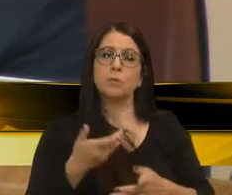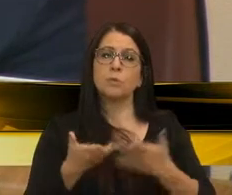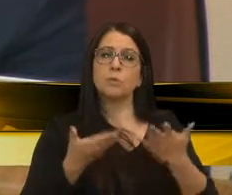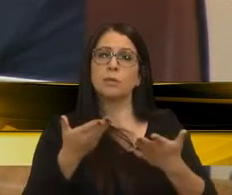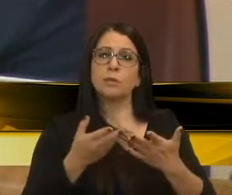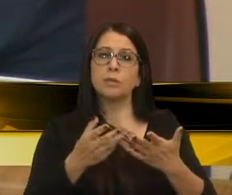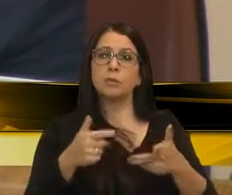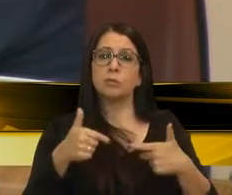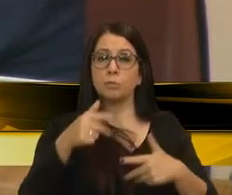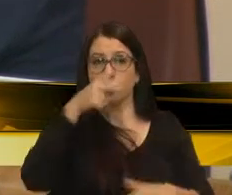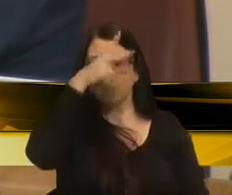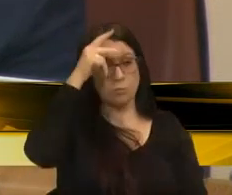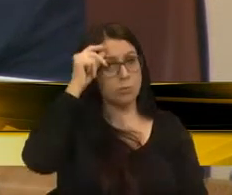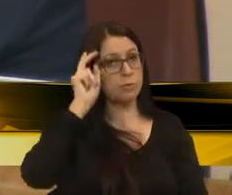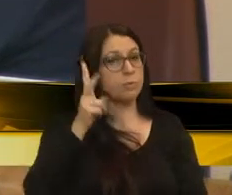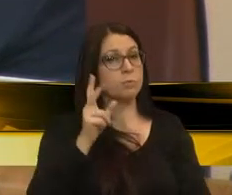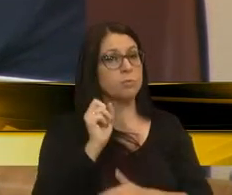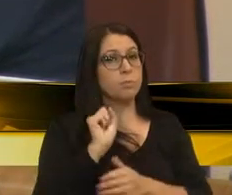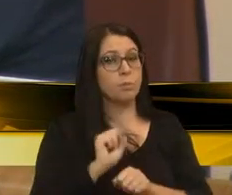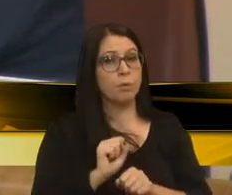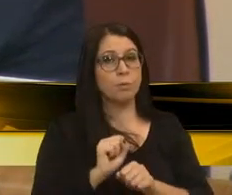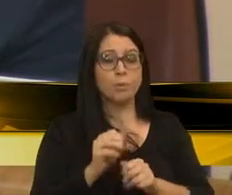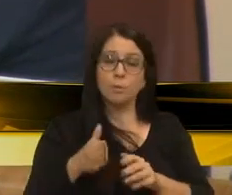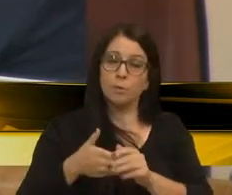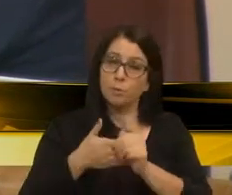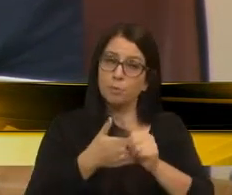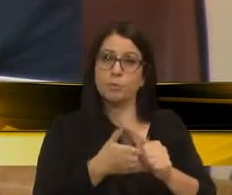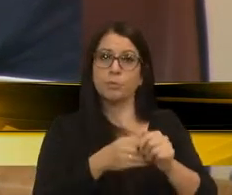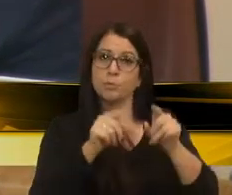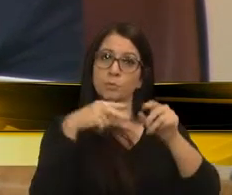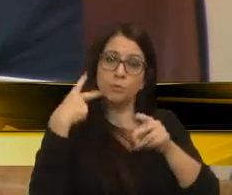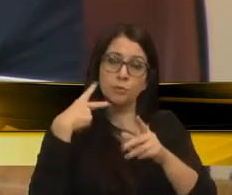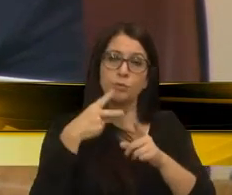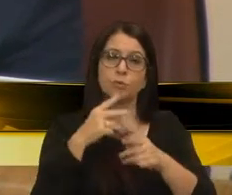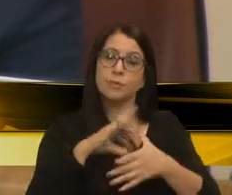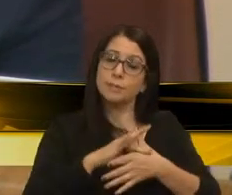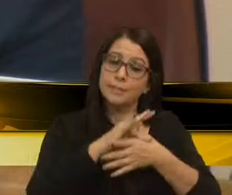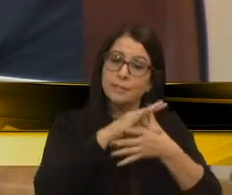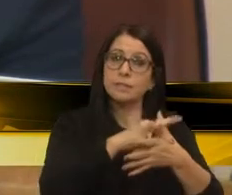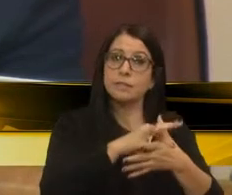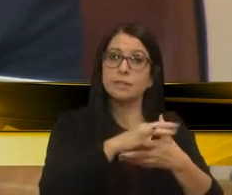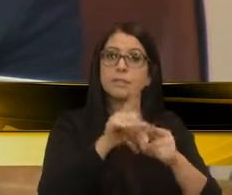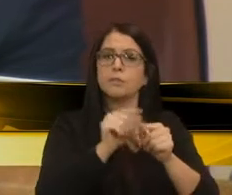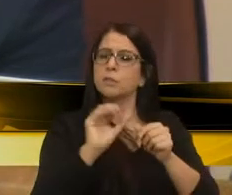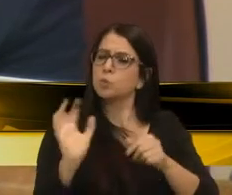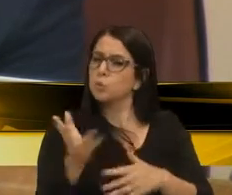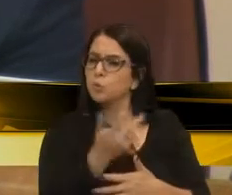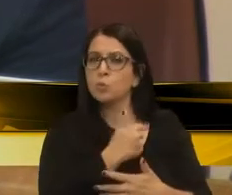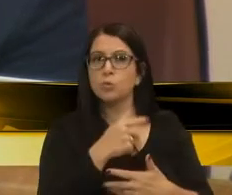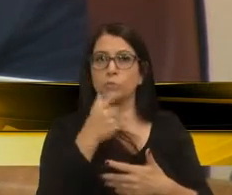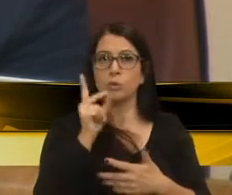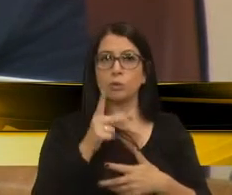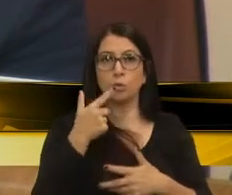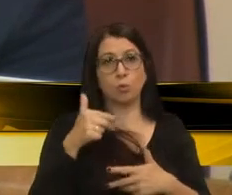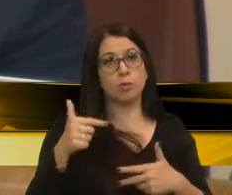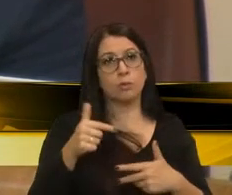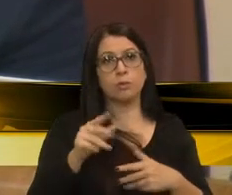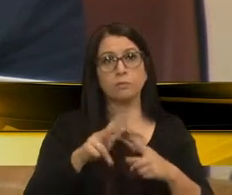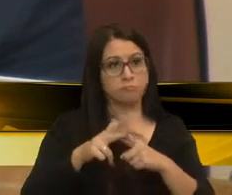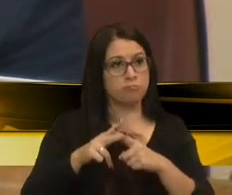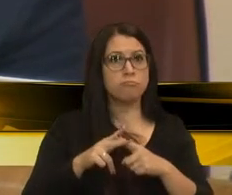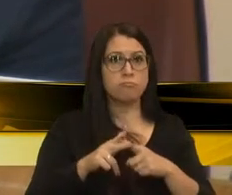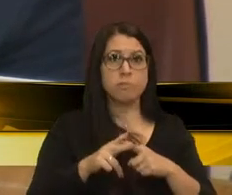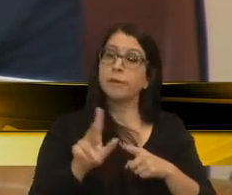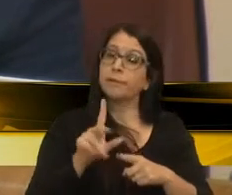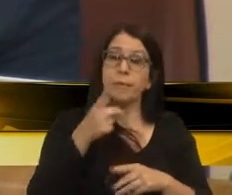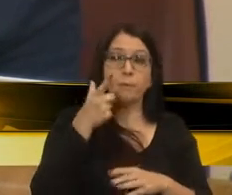serviço público, sempre que podem, elas acompanham, os vereadores acompanham, as lideranças, e fazem de tudo para que as coisas sejam consertadas. Nem